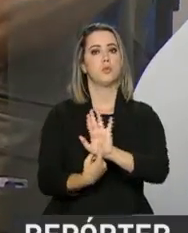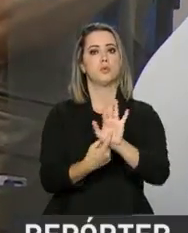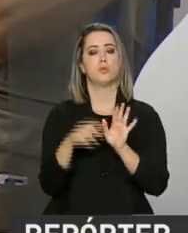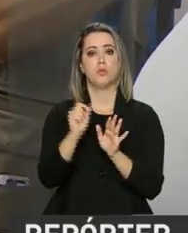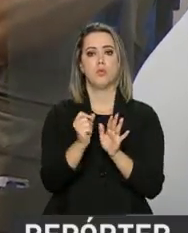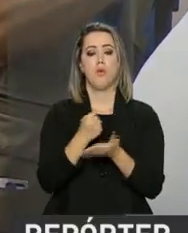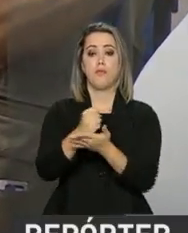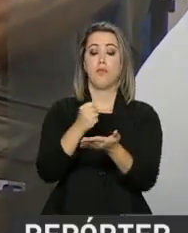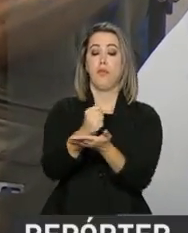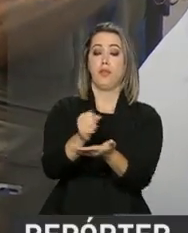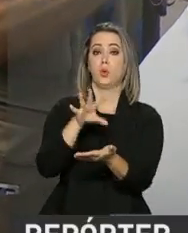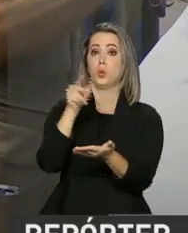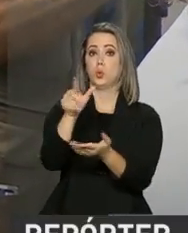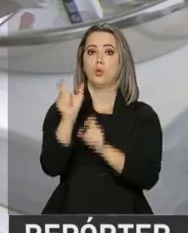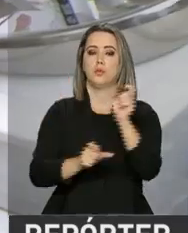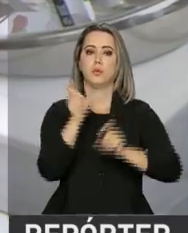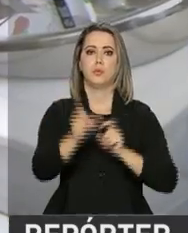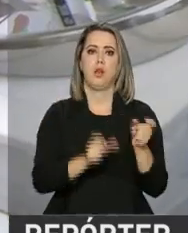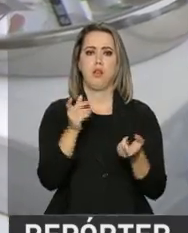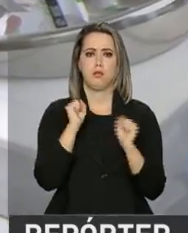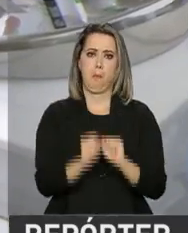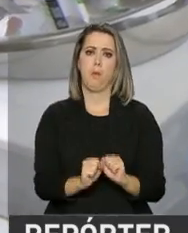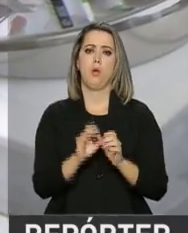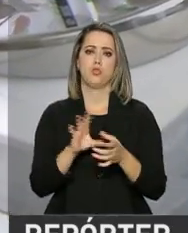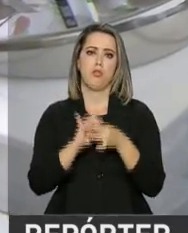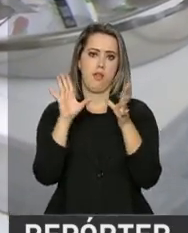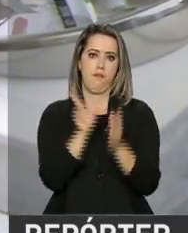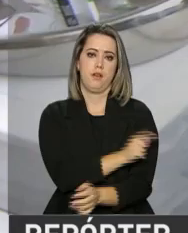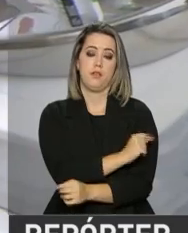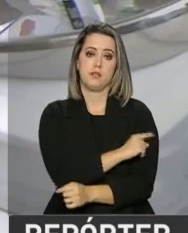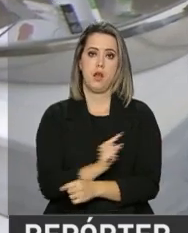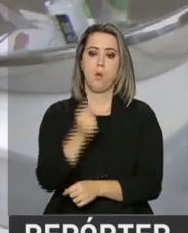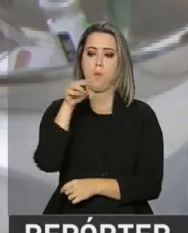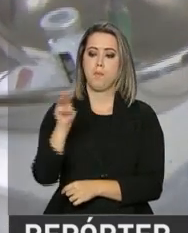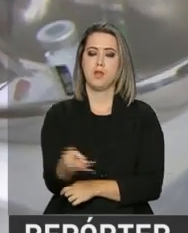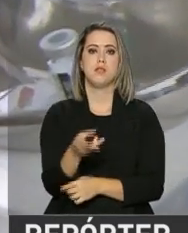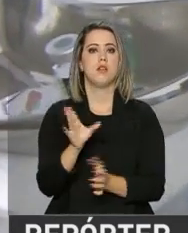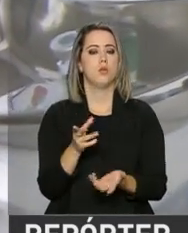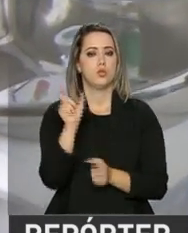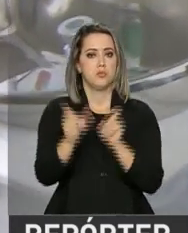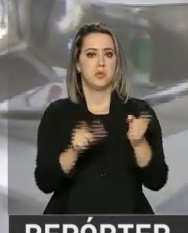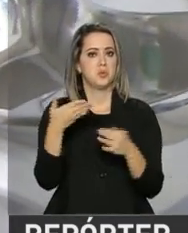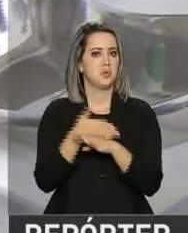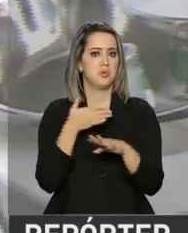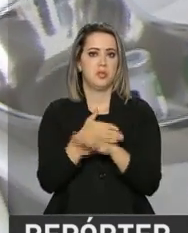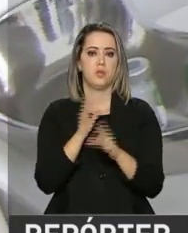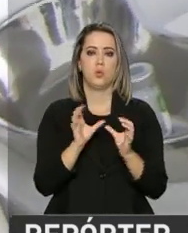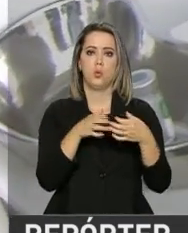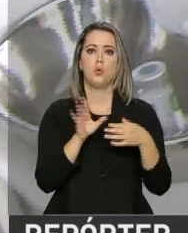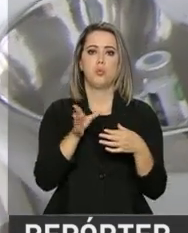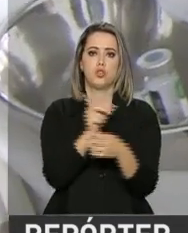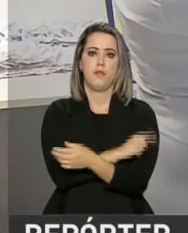vacina para toda a população. 1,8 milhão de pessoas que não faziam parte do público-alvo